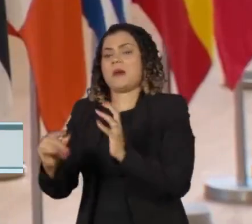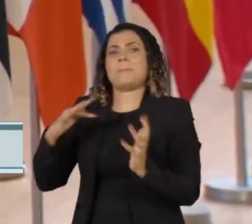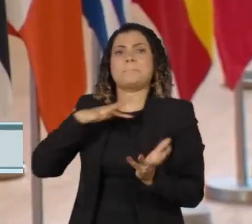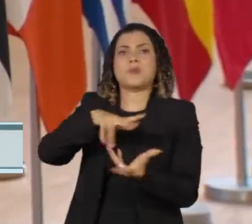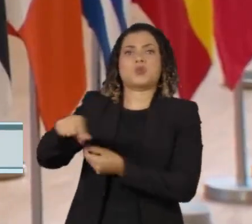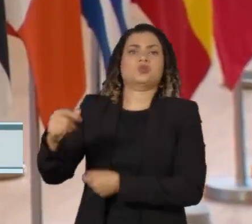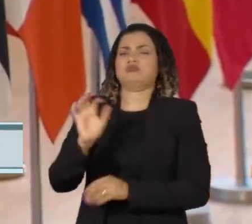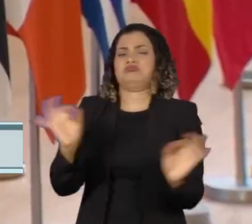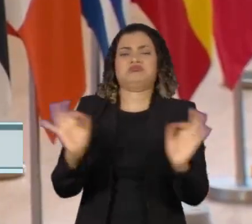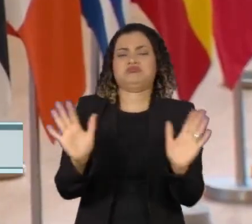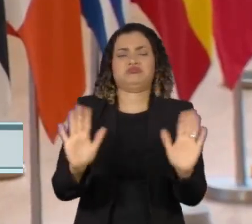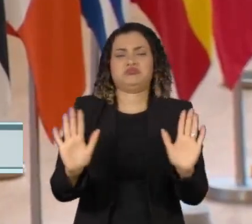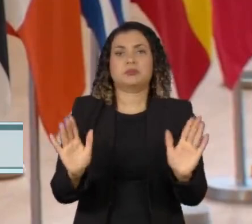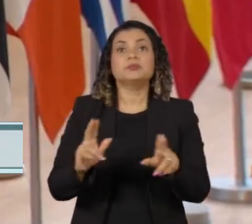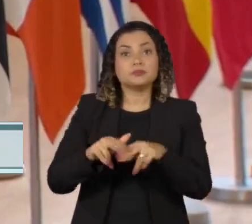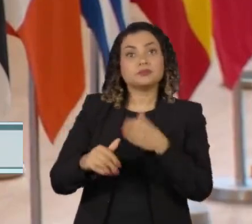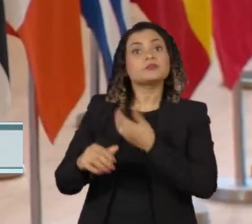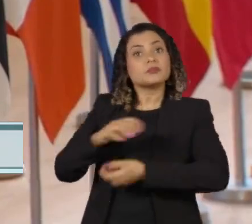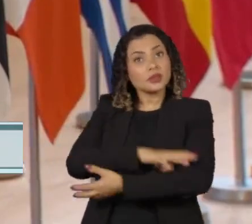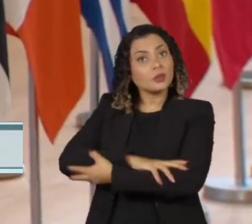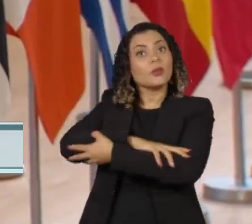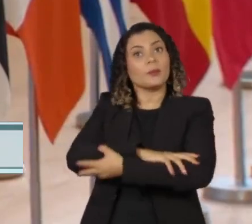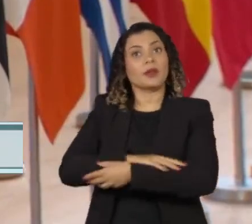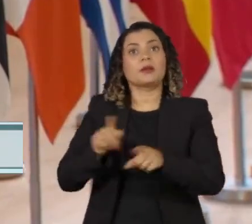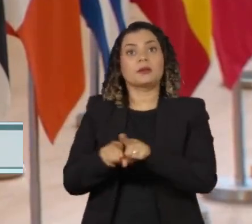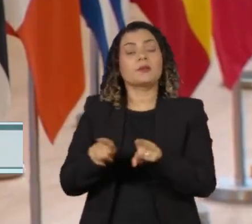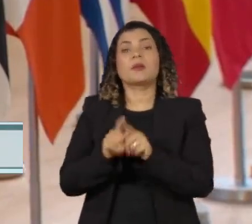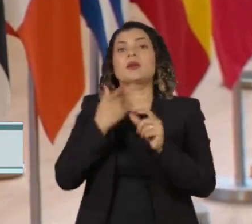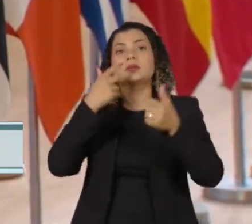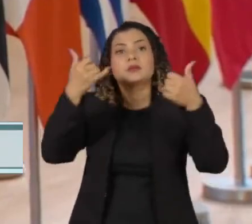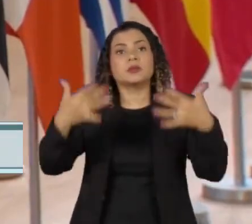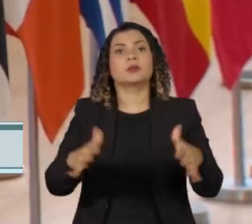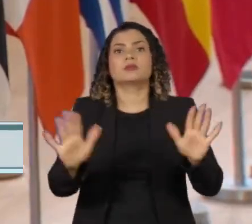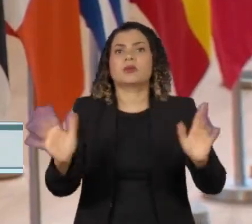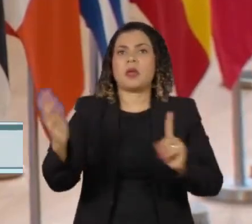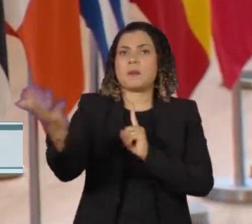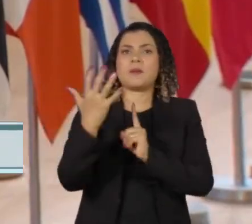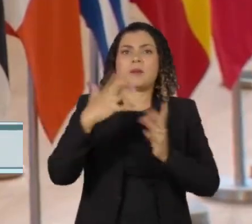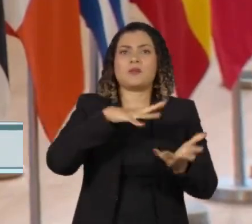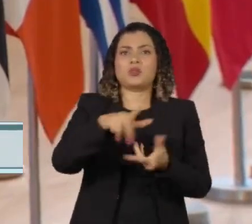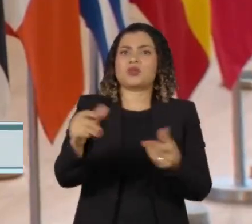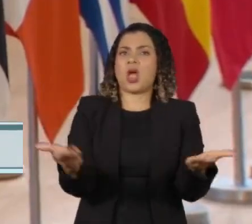Gentiloni, chefe da economia europeia, também não vê risco de uma contaminação global no momento.